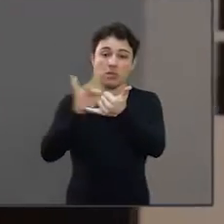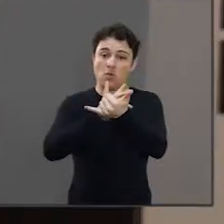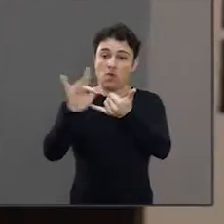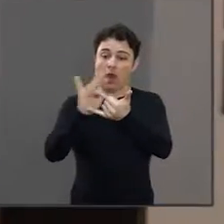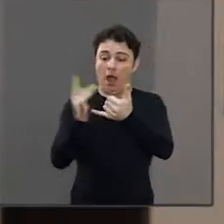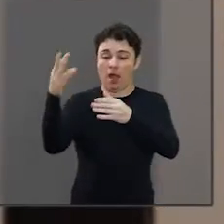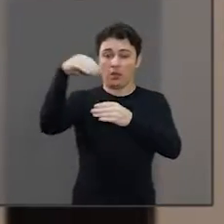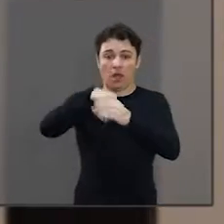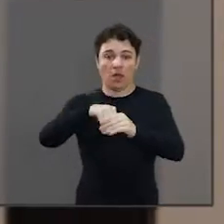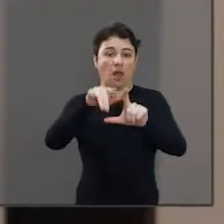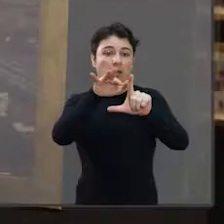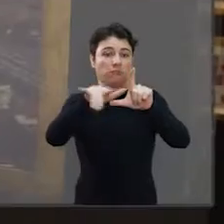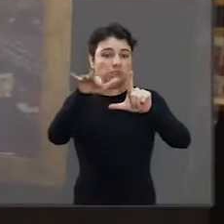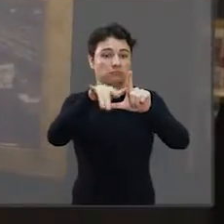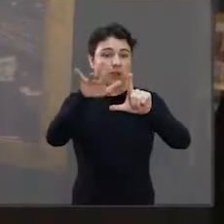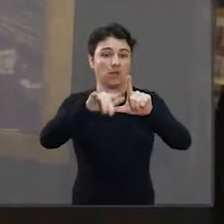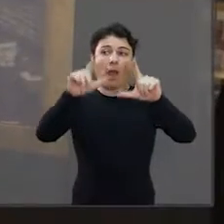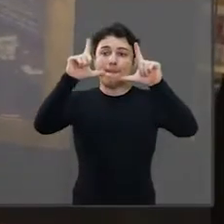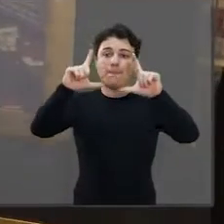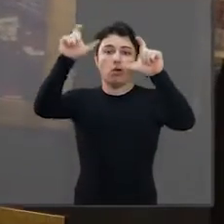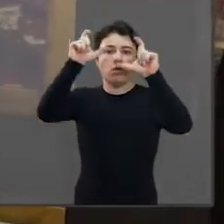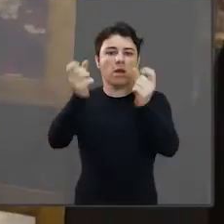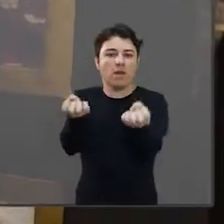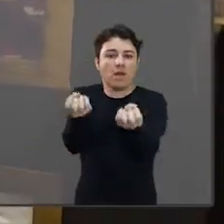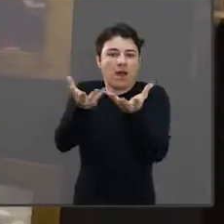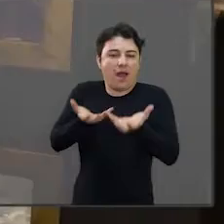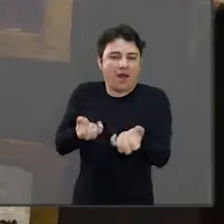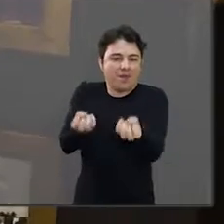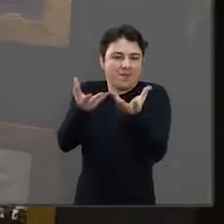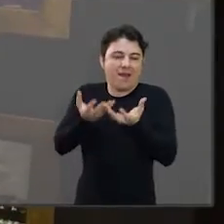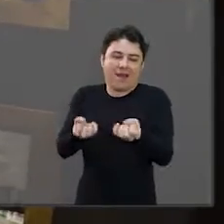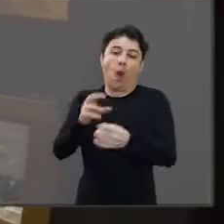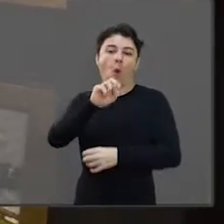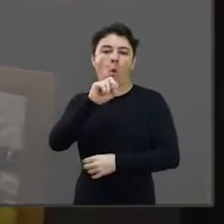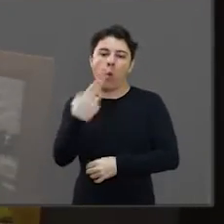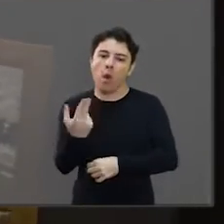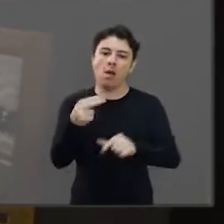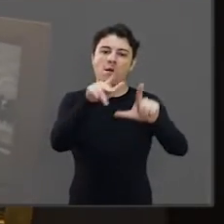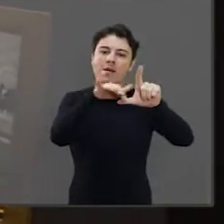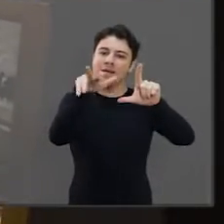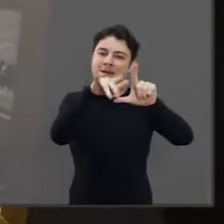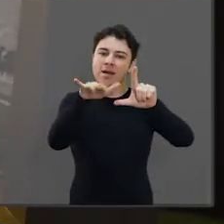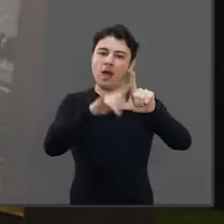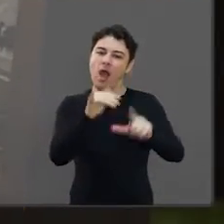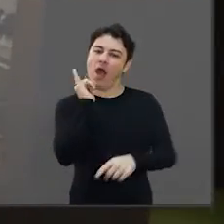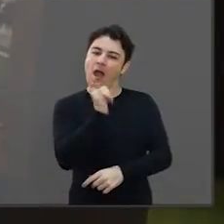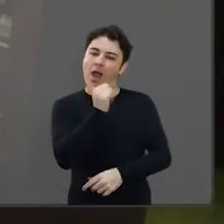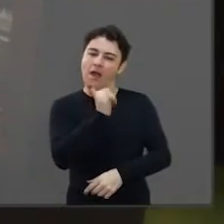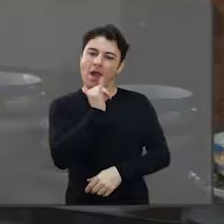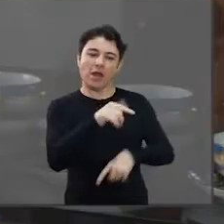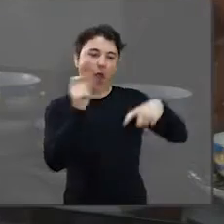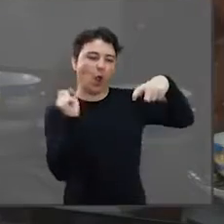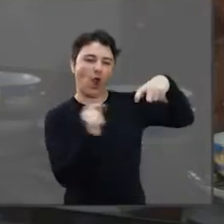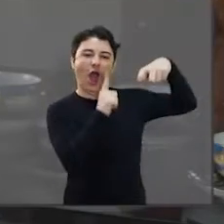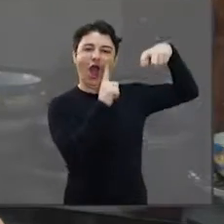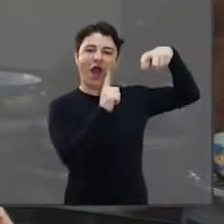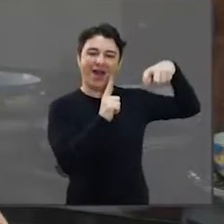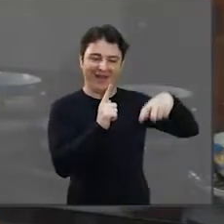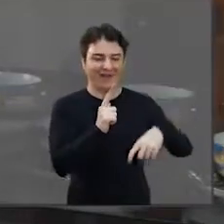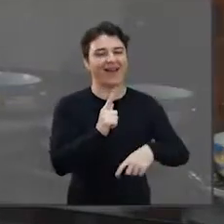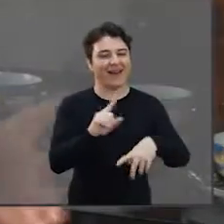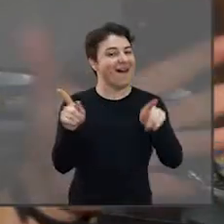interativa, inclusive, onde as pessoas podem interagir com parte do acervo,